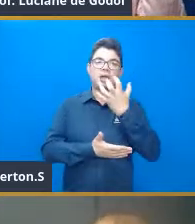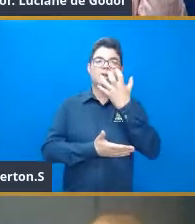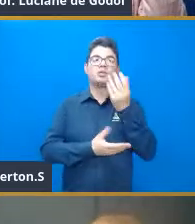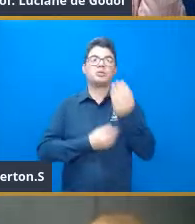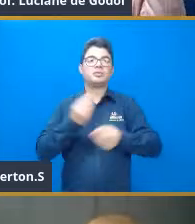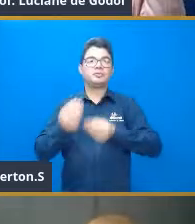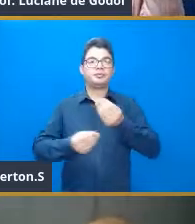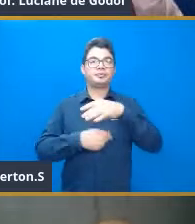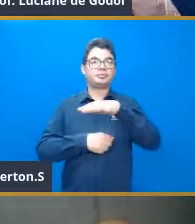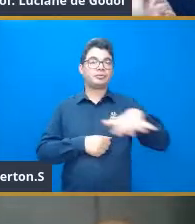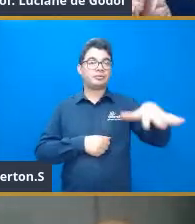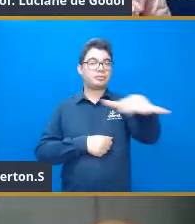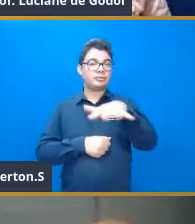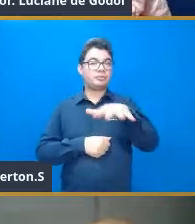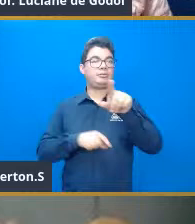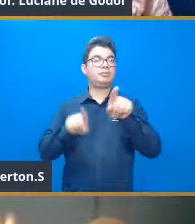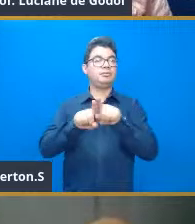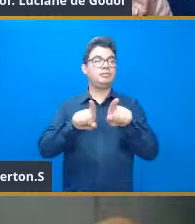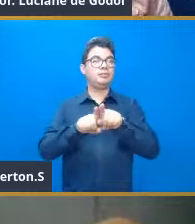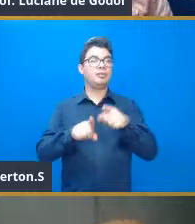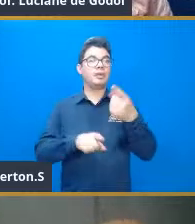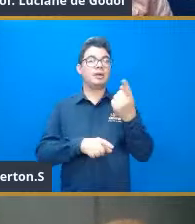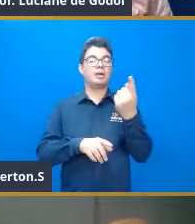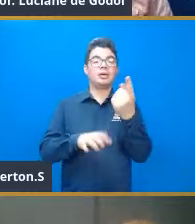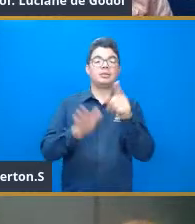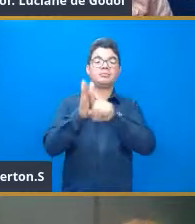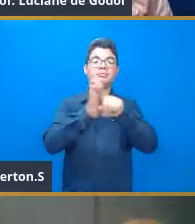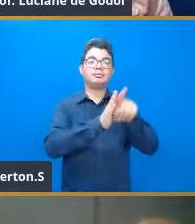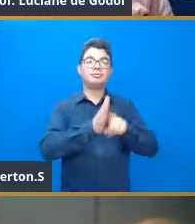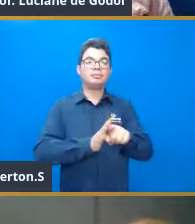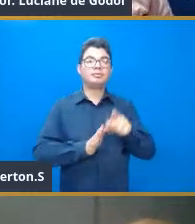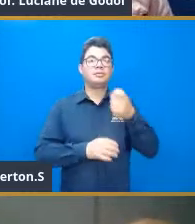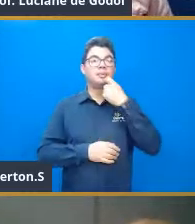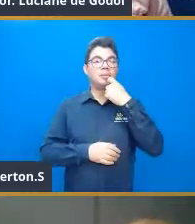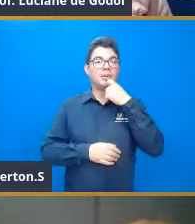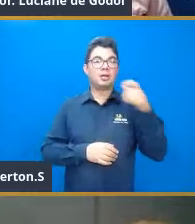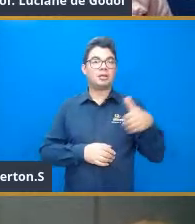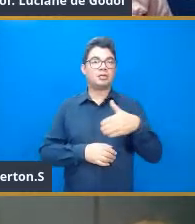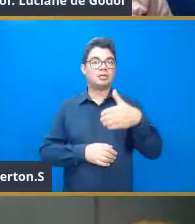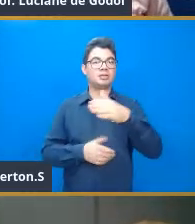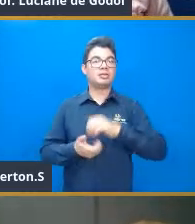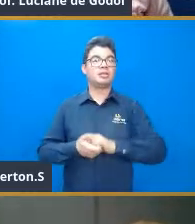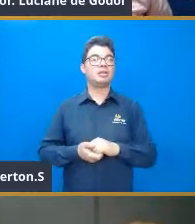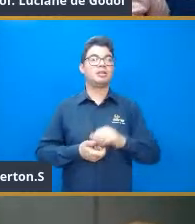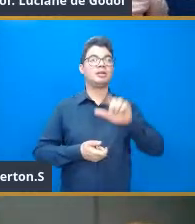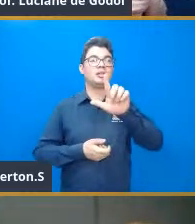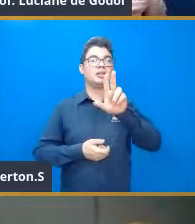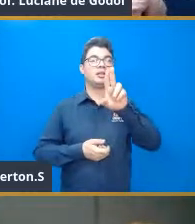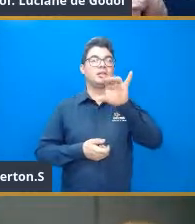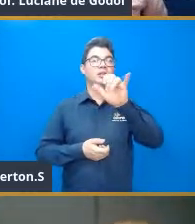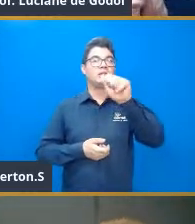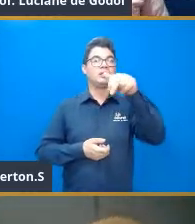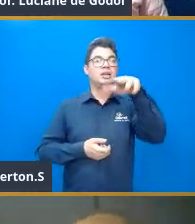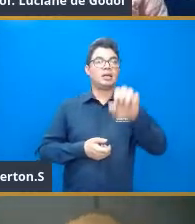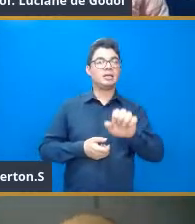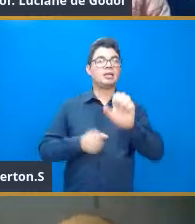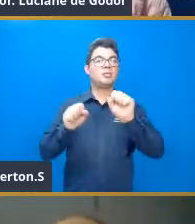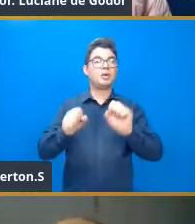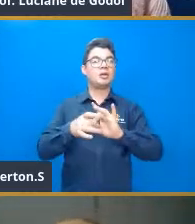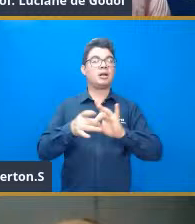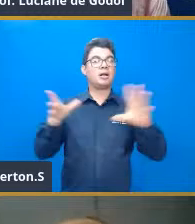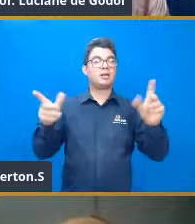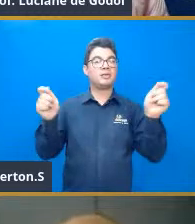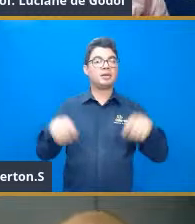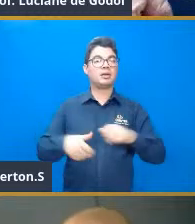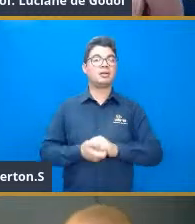à parte, né? De peixes e... Bom, Luciane... Desculpa, eu falo e não paro, né? Perdão. Professor... Ah,